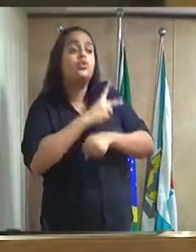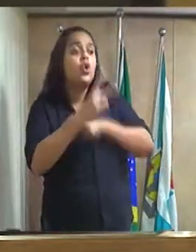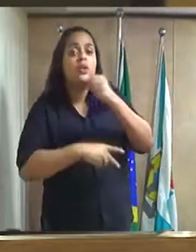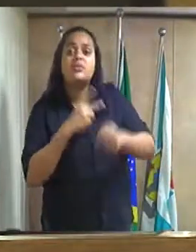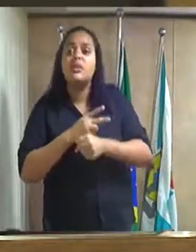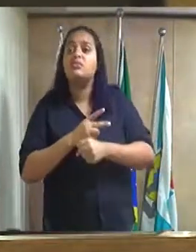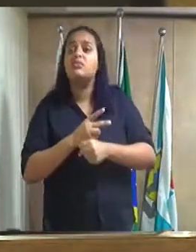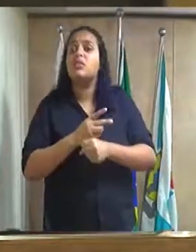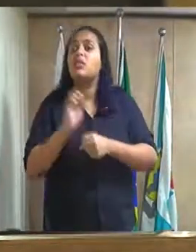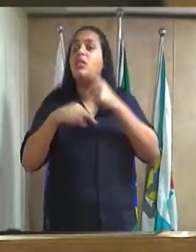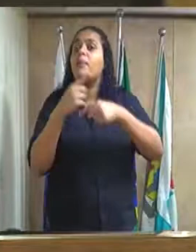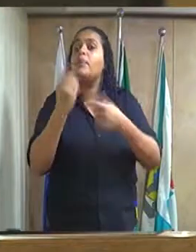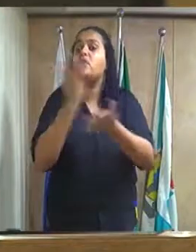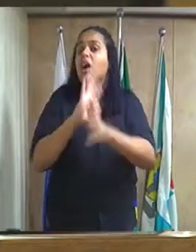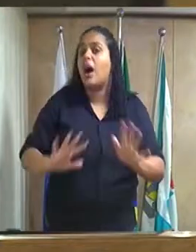embora